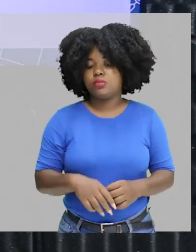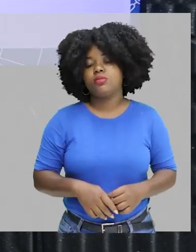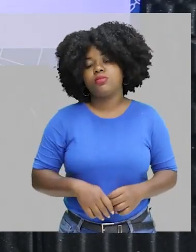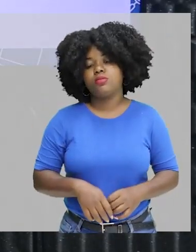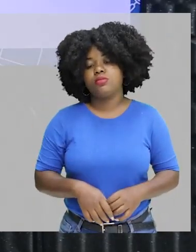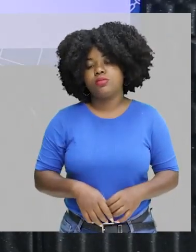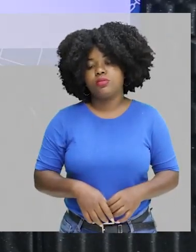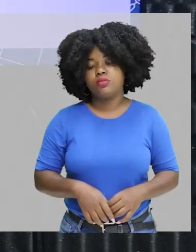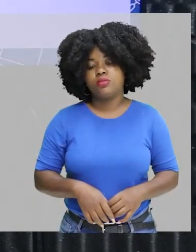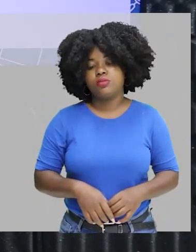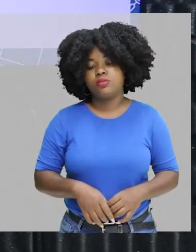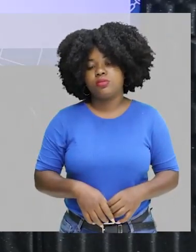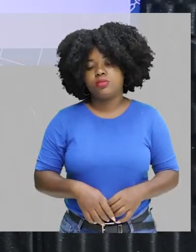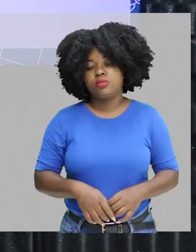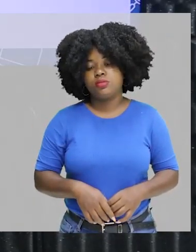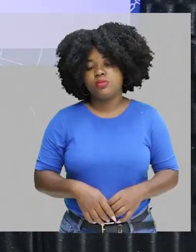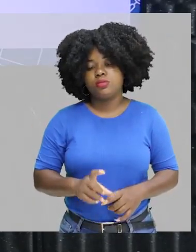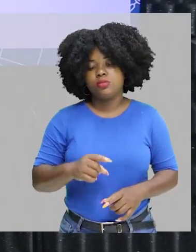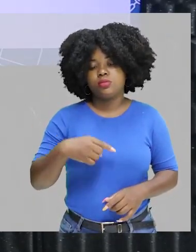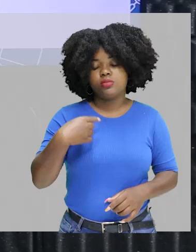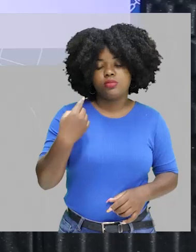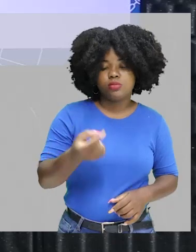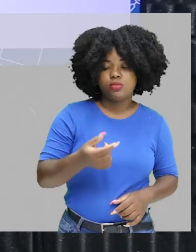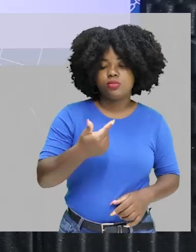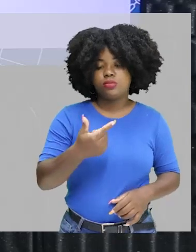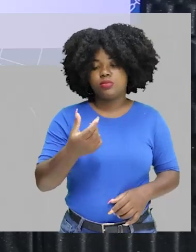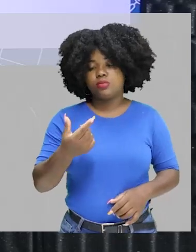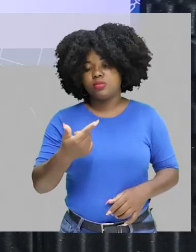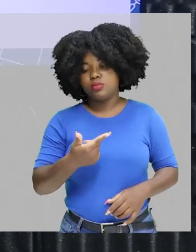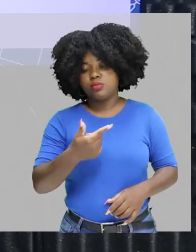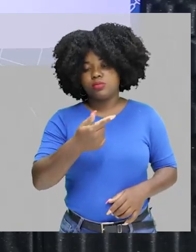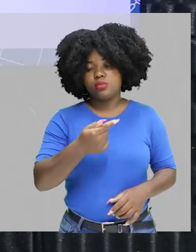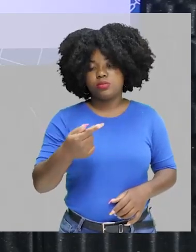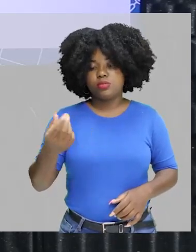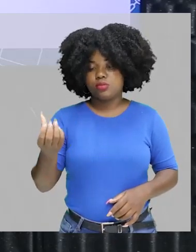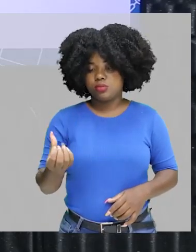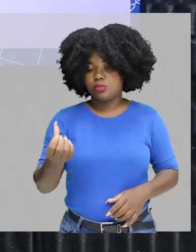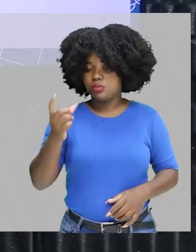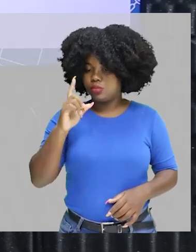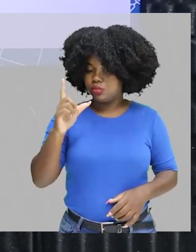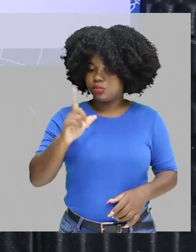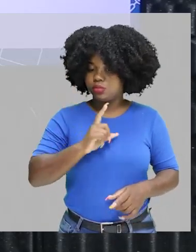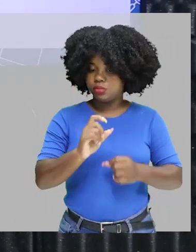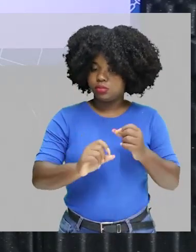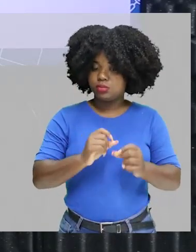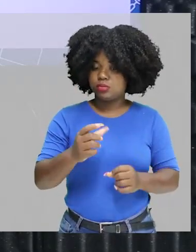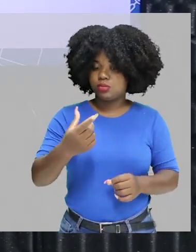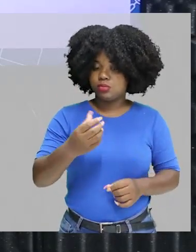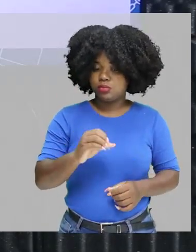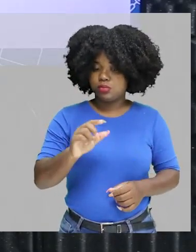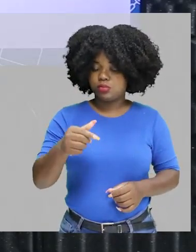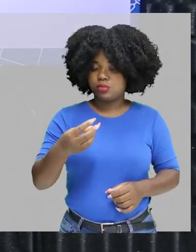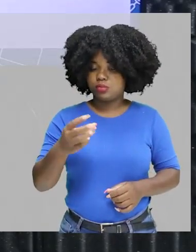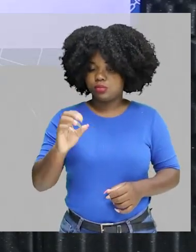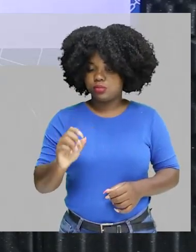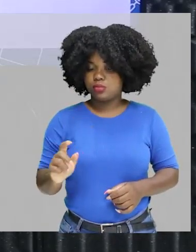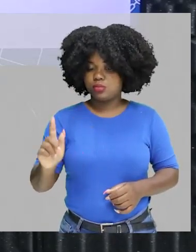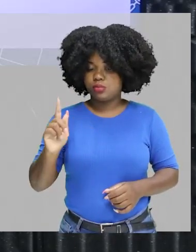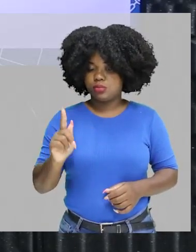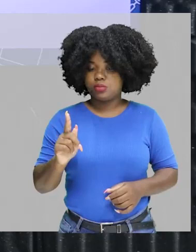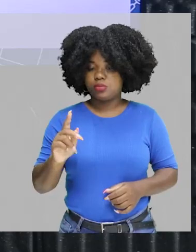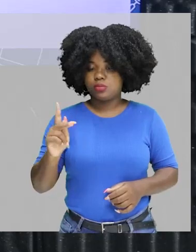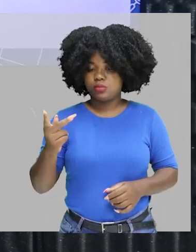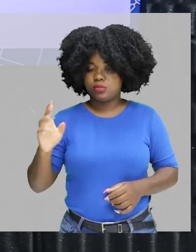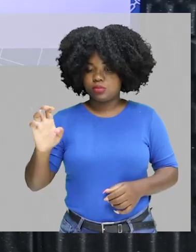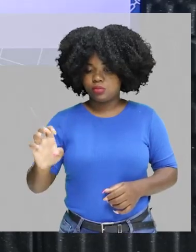gramas de hélio. Então, após 276 dias, nós vamos ter a formação de 0,30 gramas de